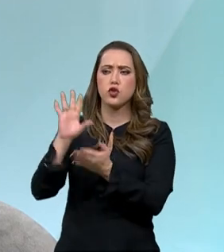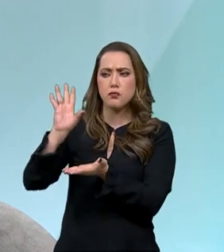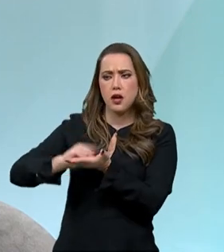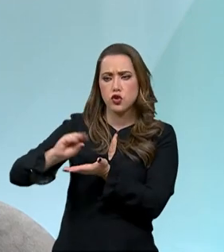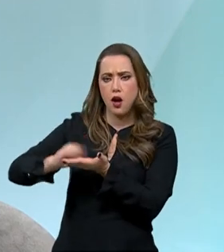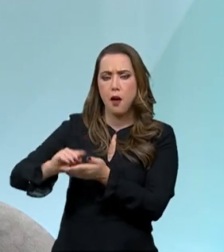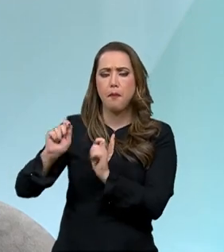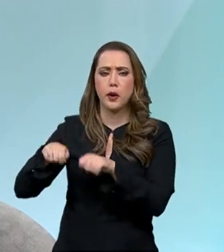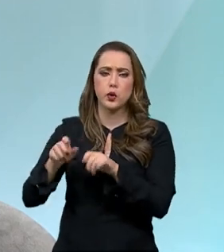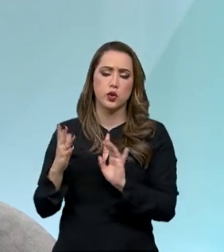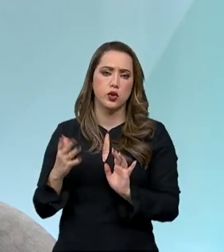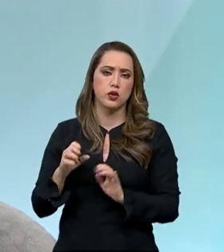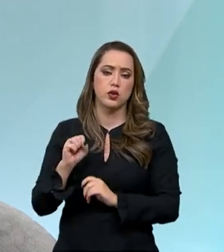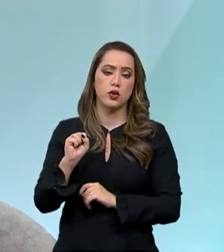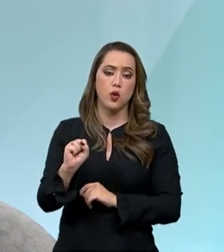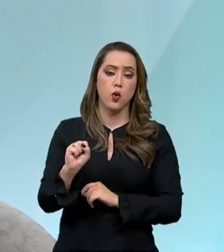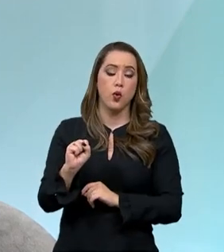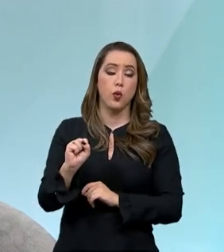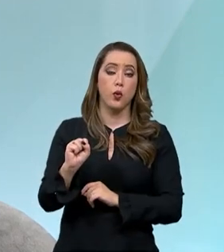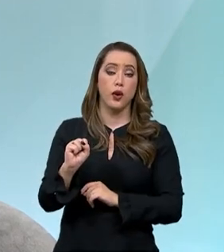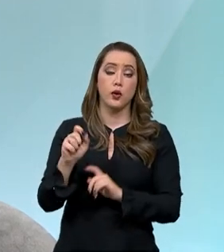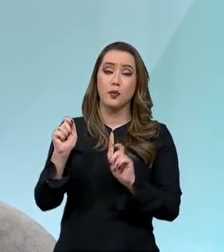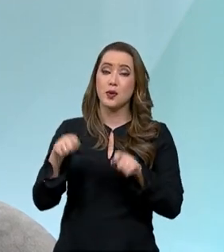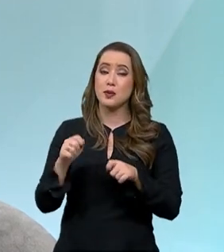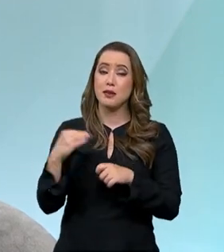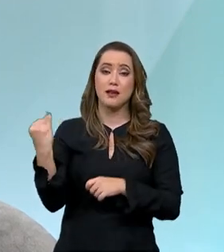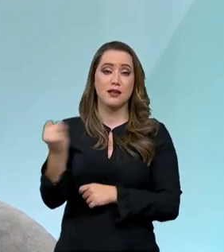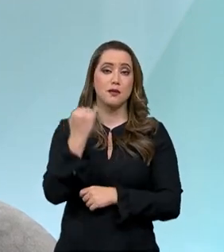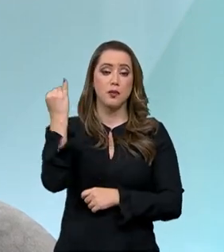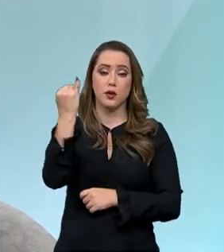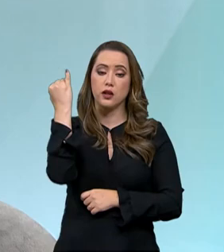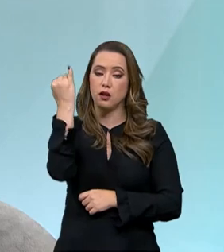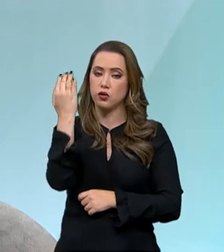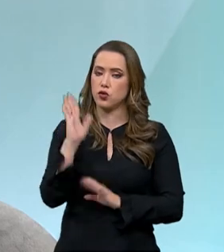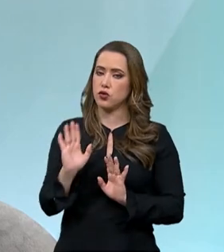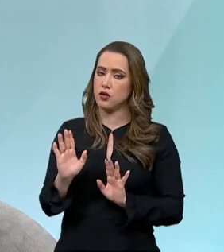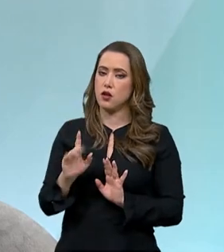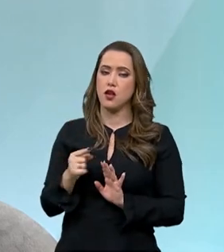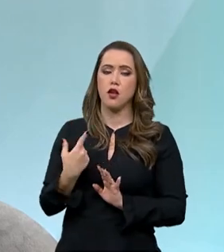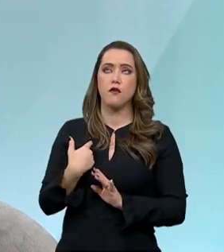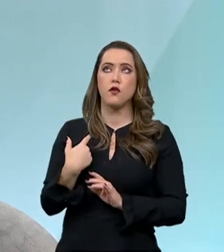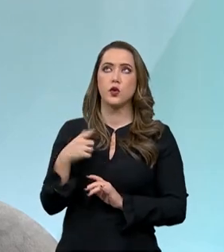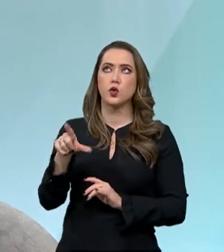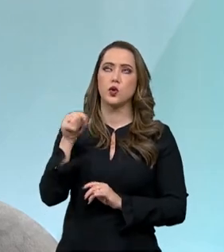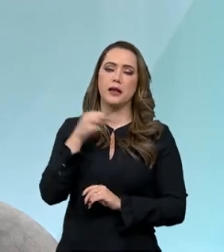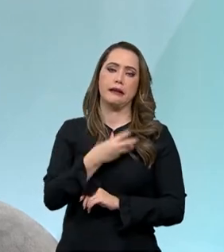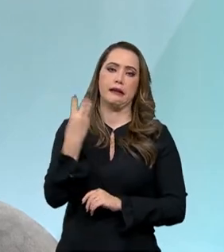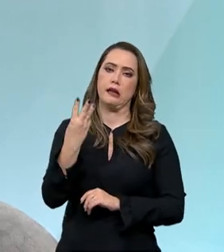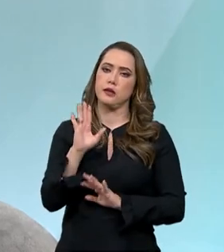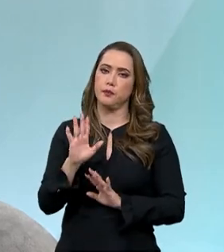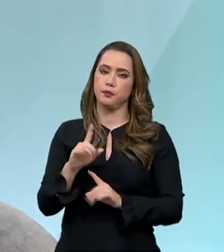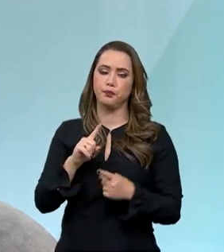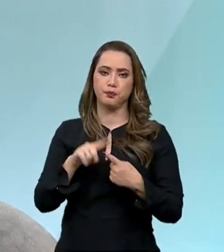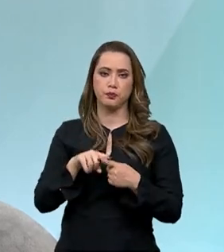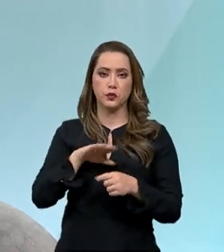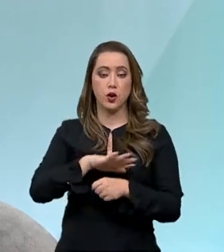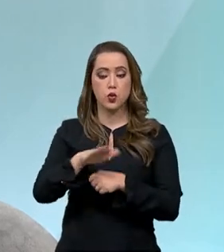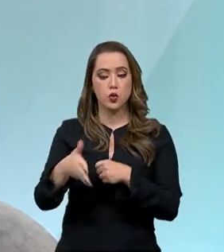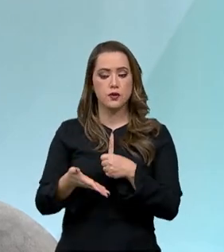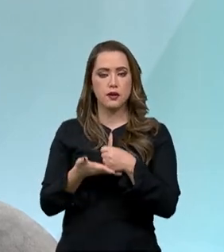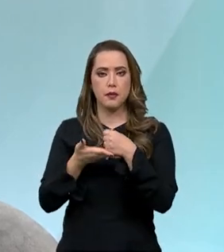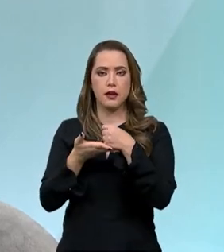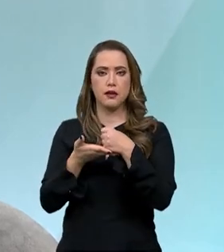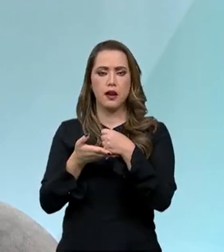consultar, tem oito grandes mega tendências. Mas eu vou me ater aqui a três. Sustentabilidade.